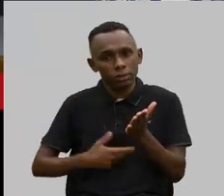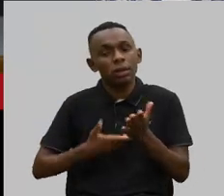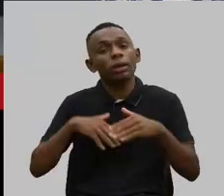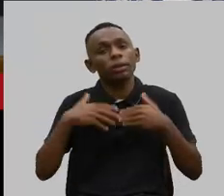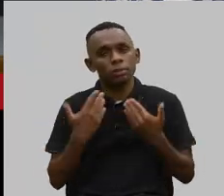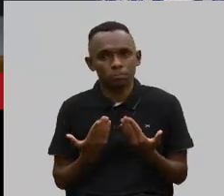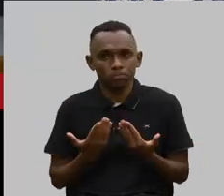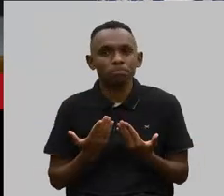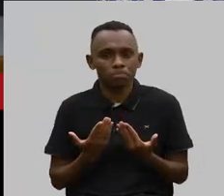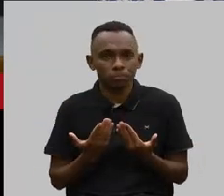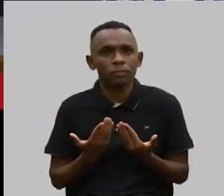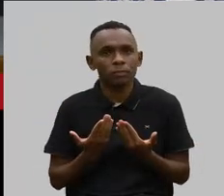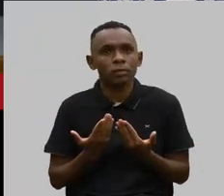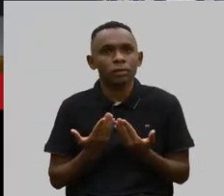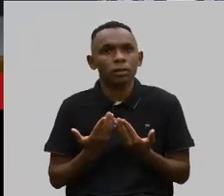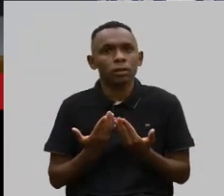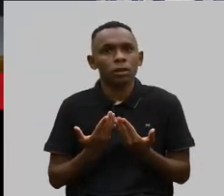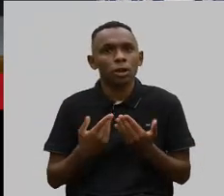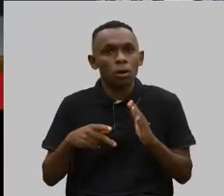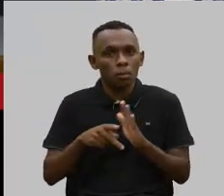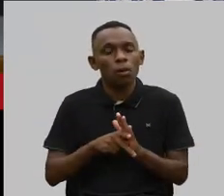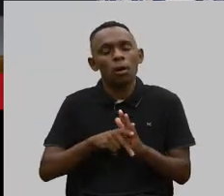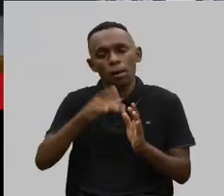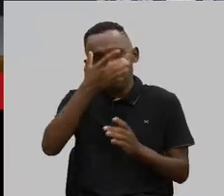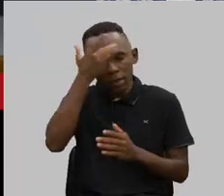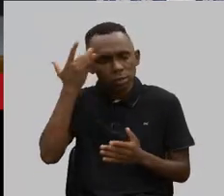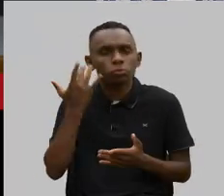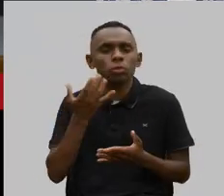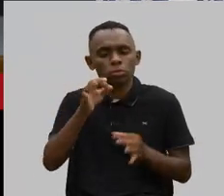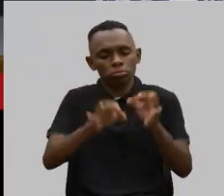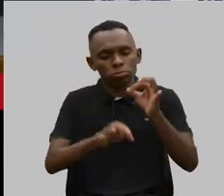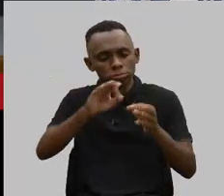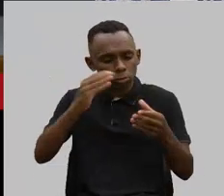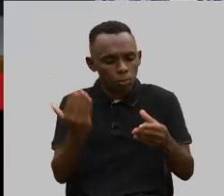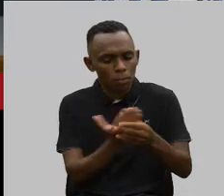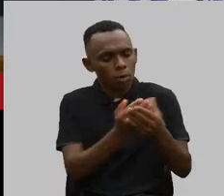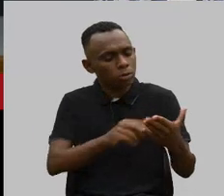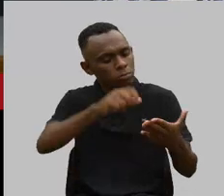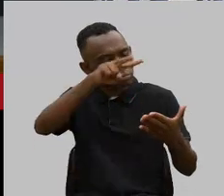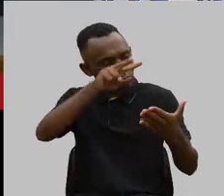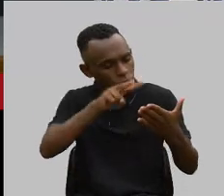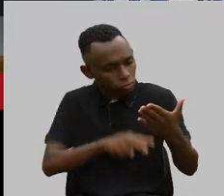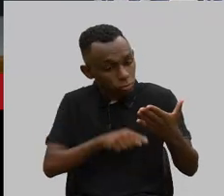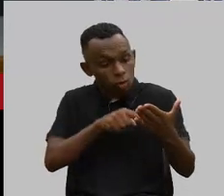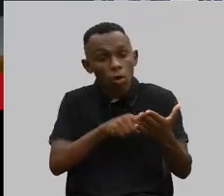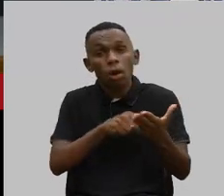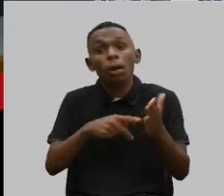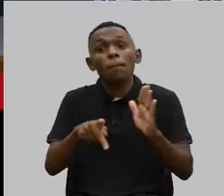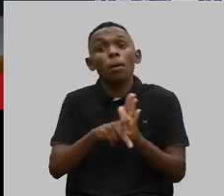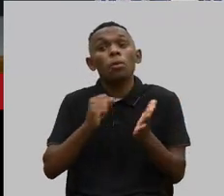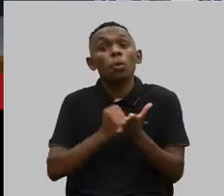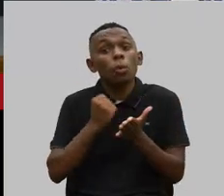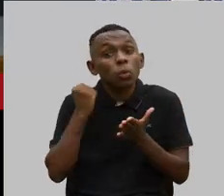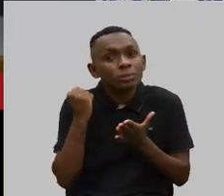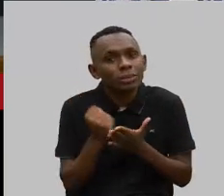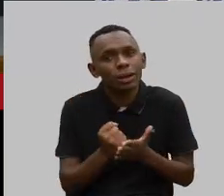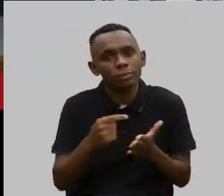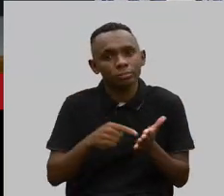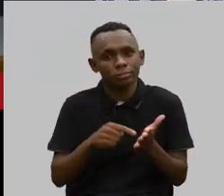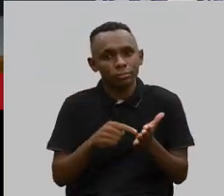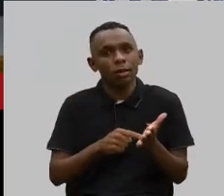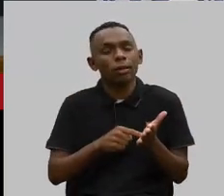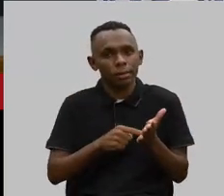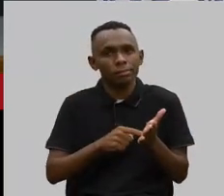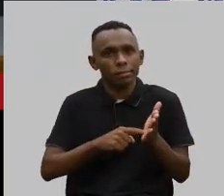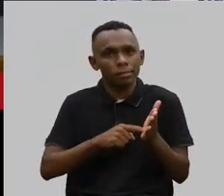Aí, quando o magistrado vai analisar uma questão, ele analisa o contrato, porque é o contrato que faz lei